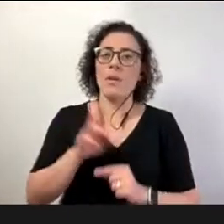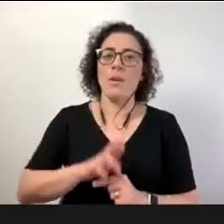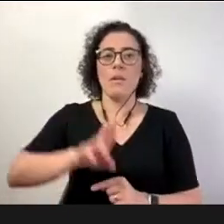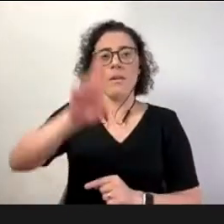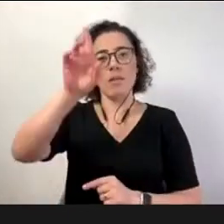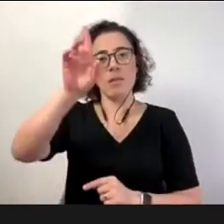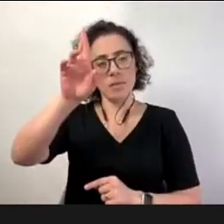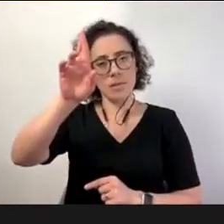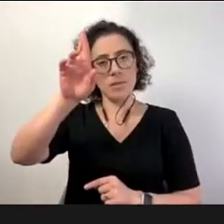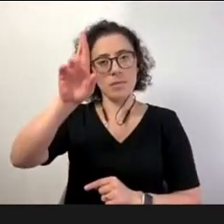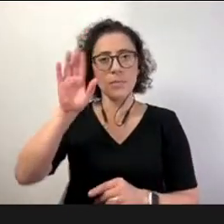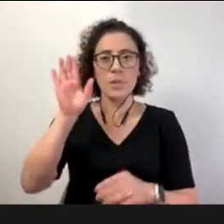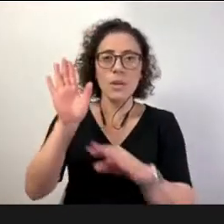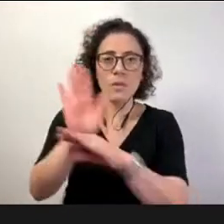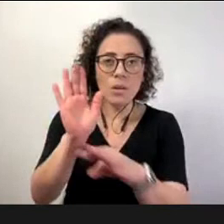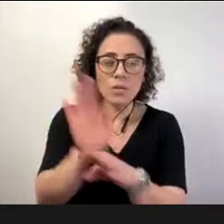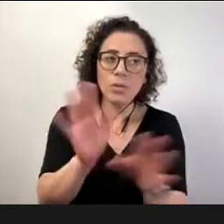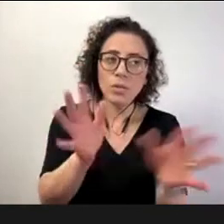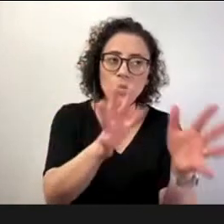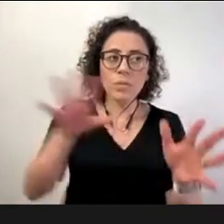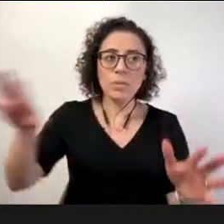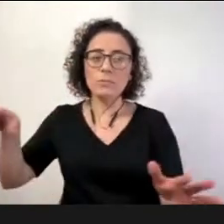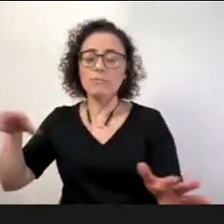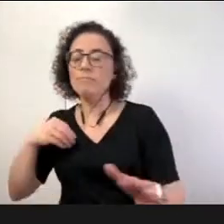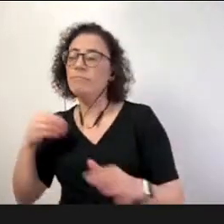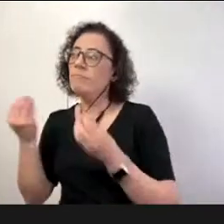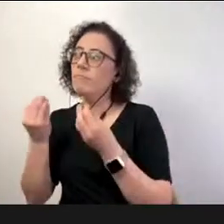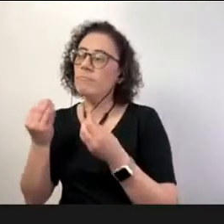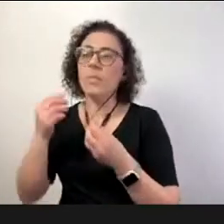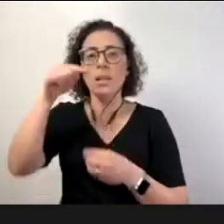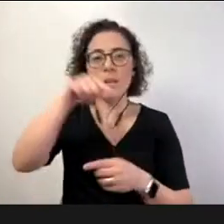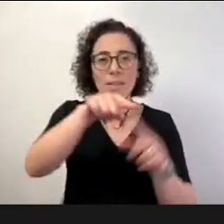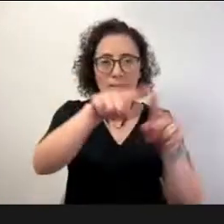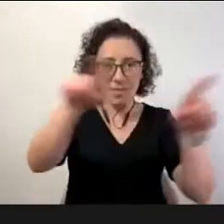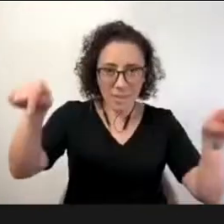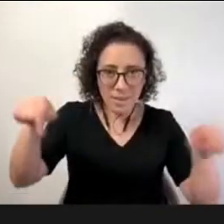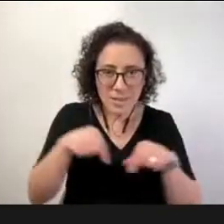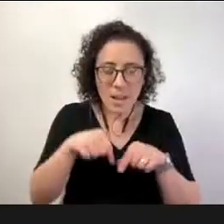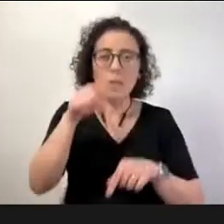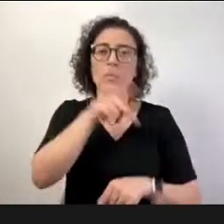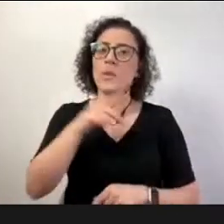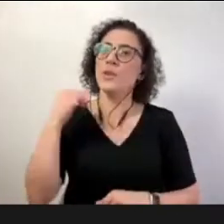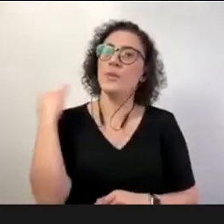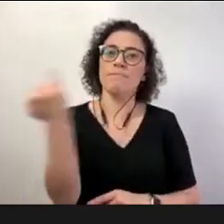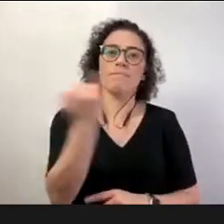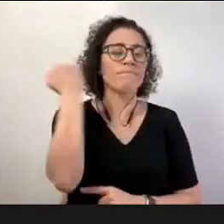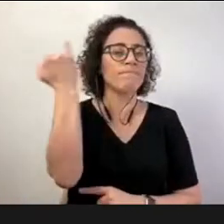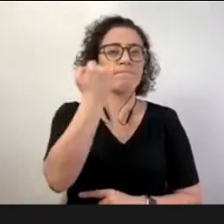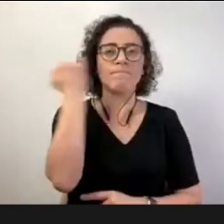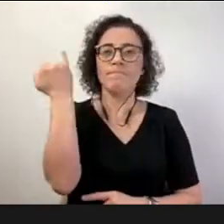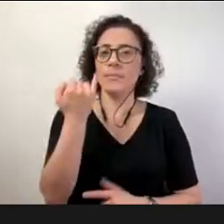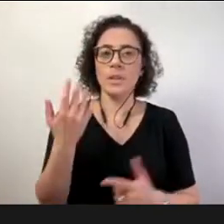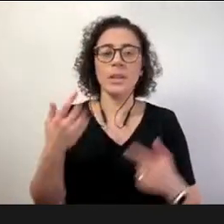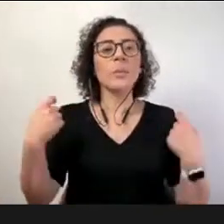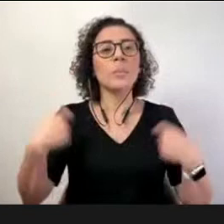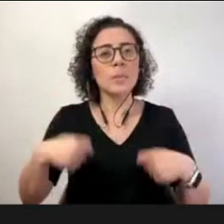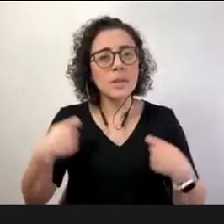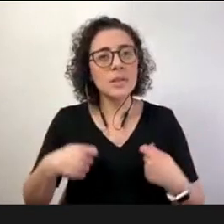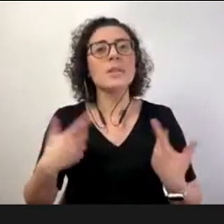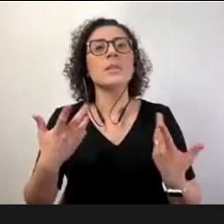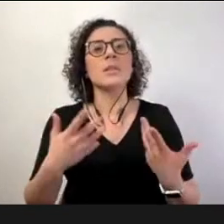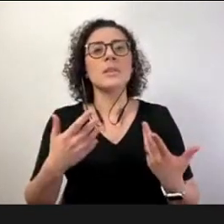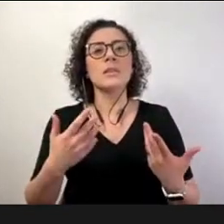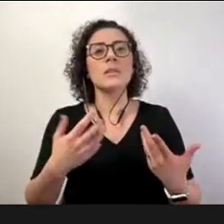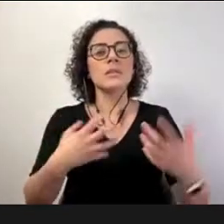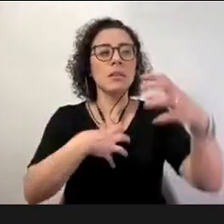articulações essas relações que se estabelecem é ali que a coisa acontece então ter o espaço e a consideração de que a